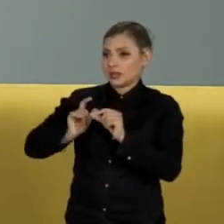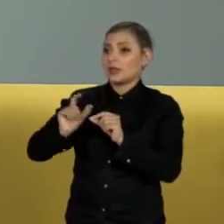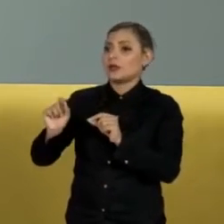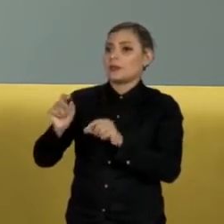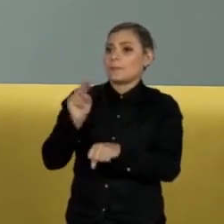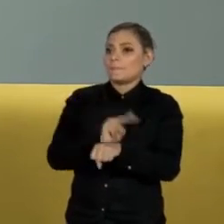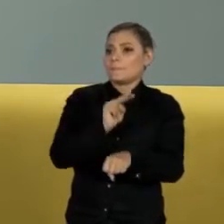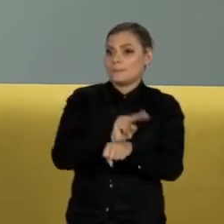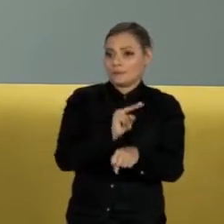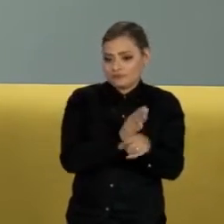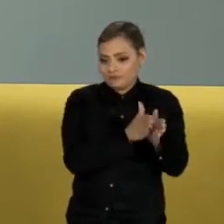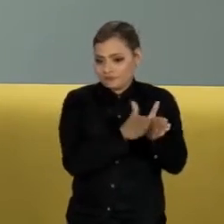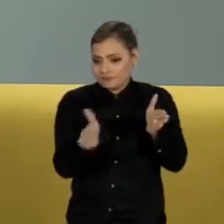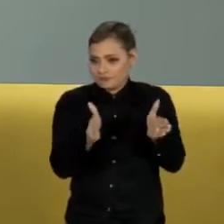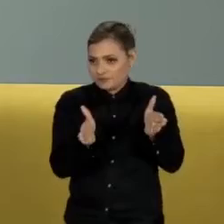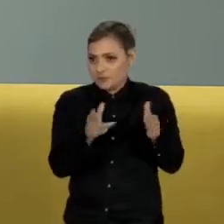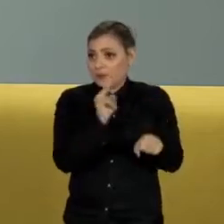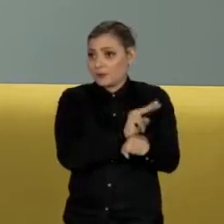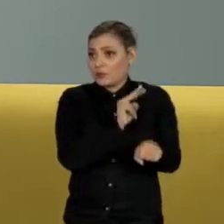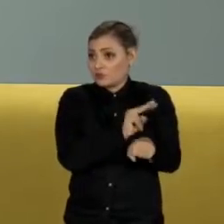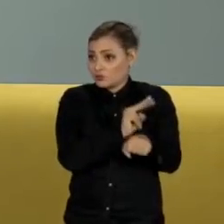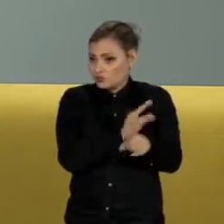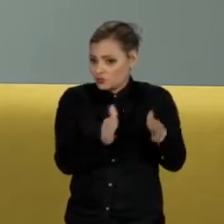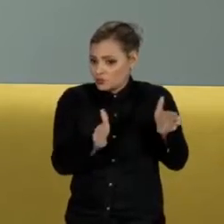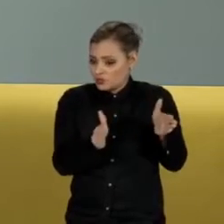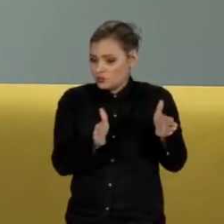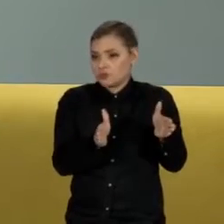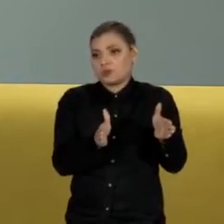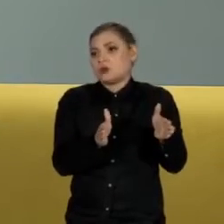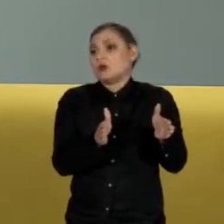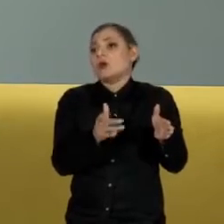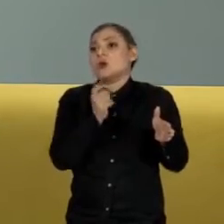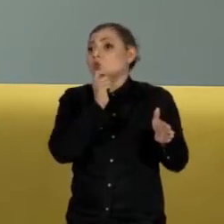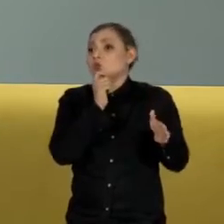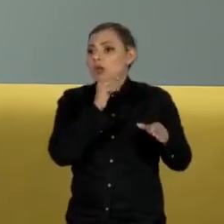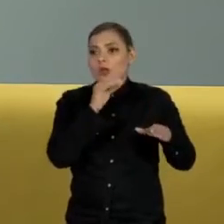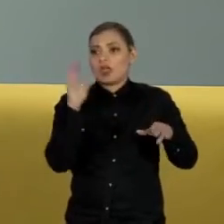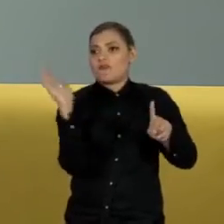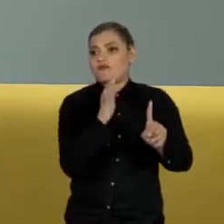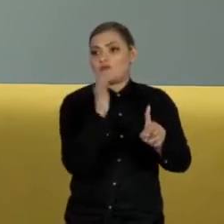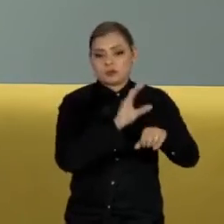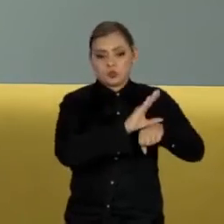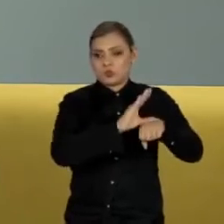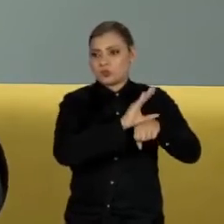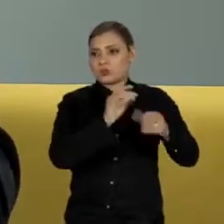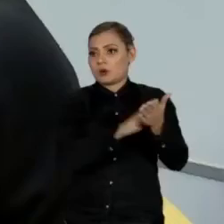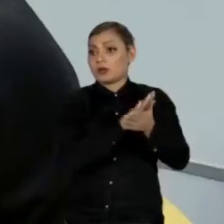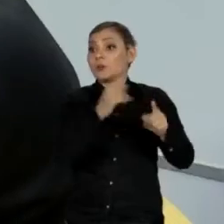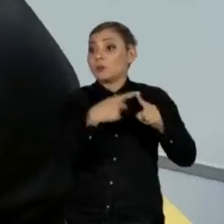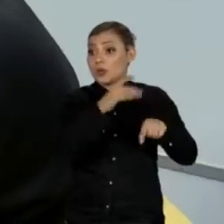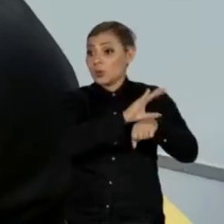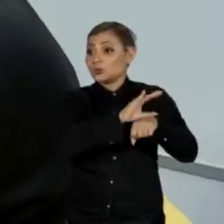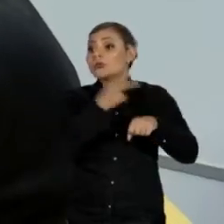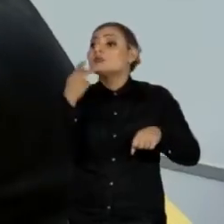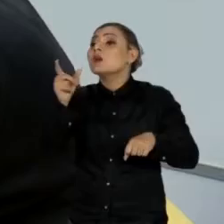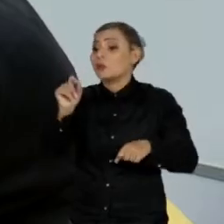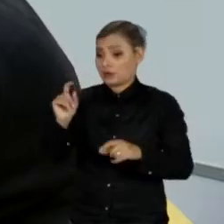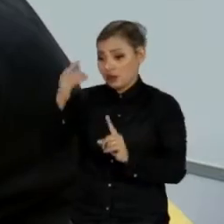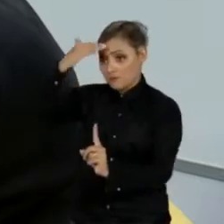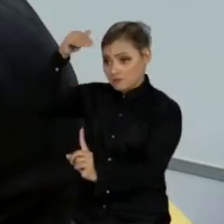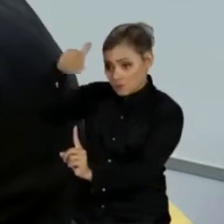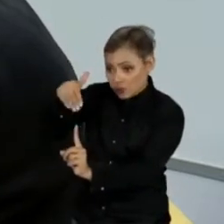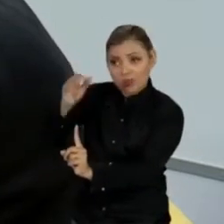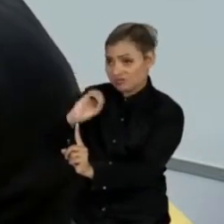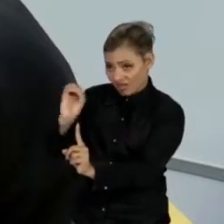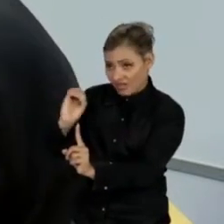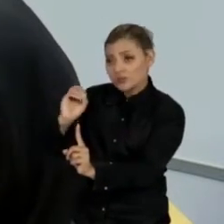provisória, que não afetaria o princípio constitucional da presunção de inocência. Percebe que o Supremo muda?